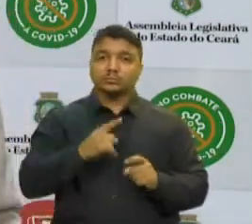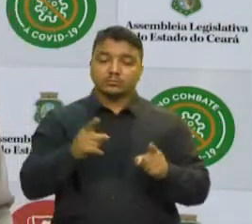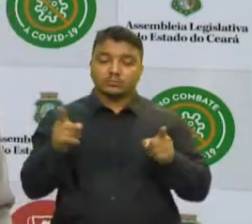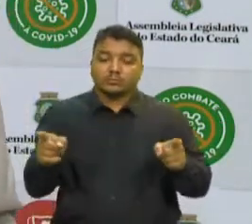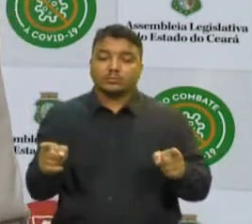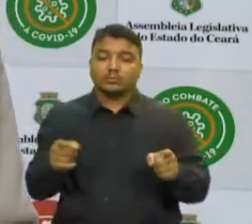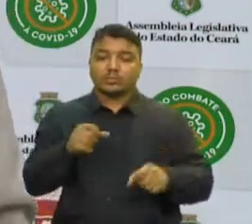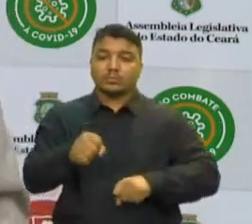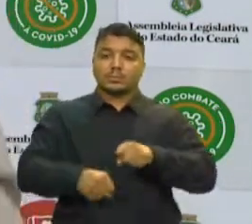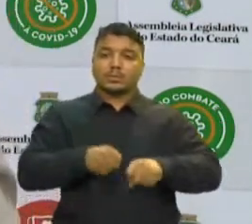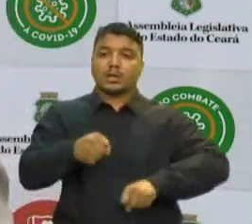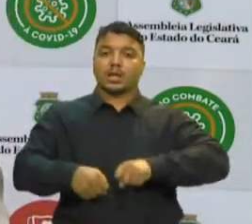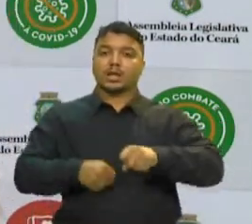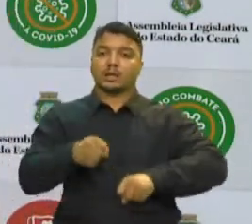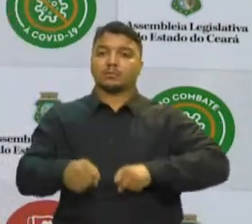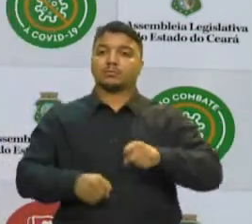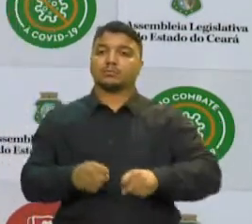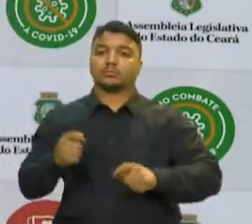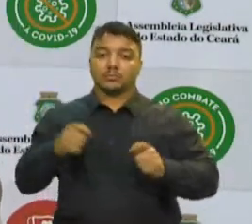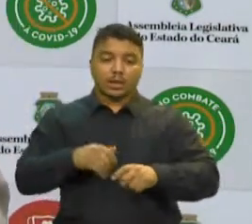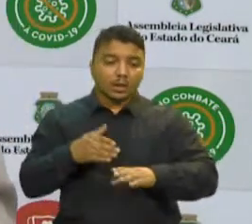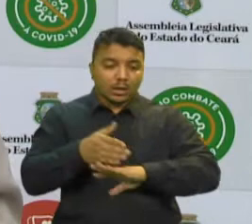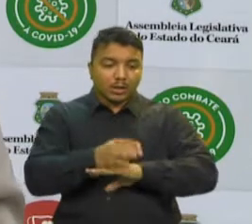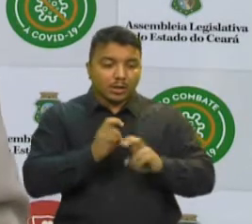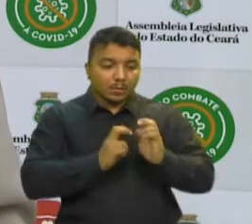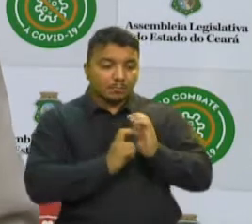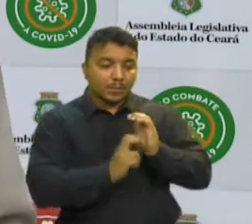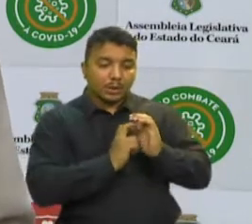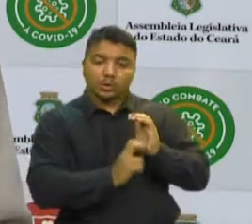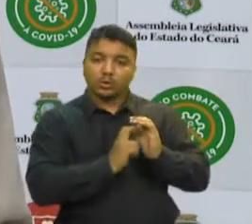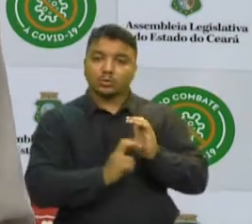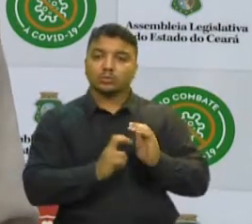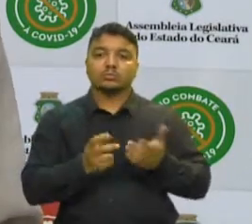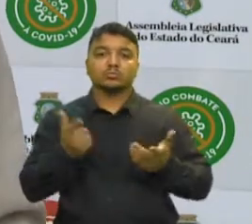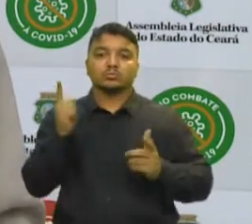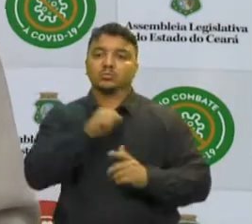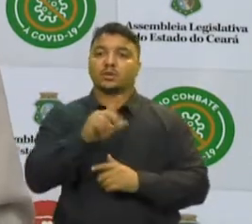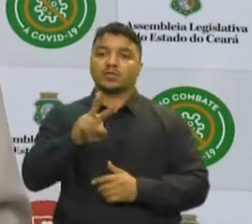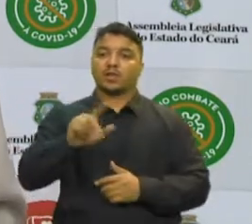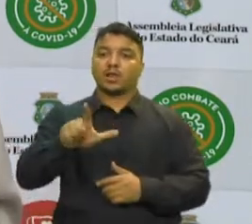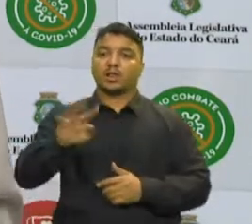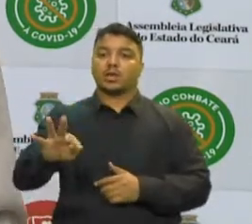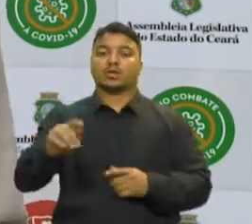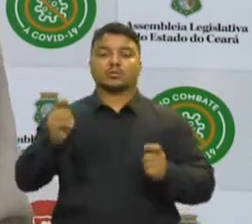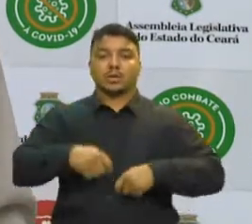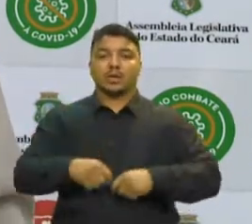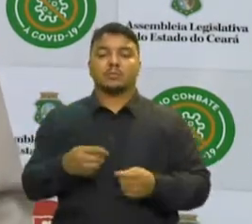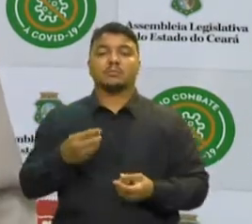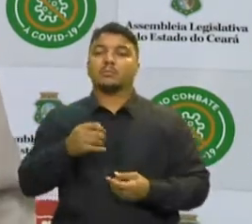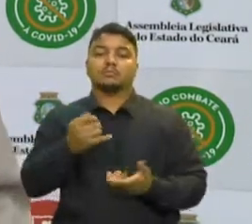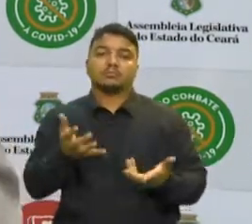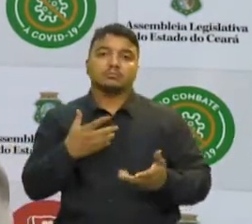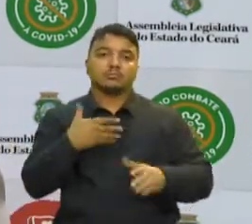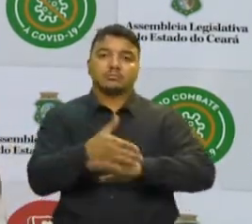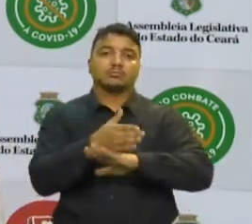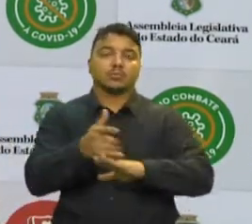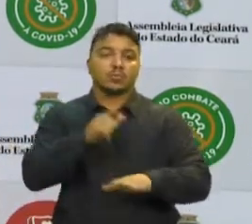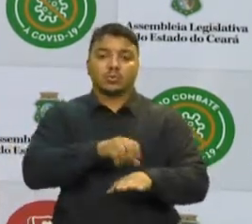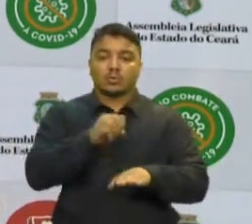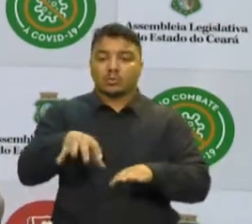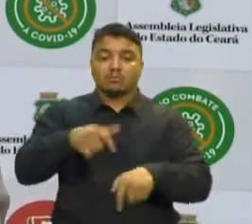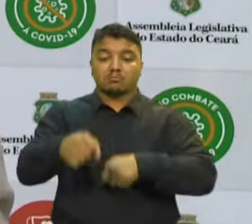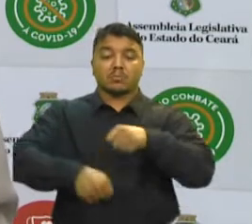de bicicleta onde ela poderá, por exemplo, embarcar no VLT, no metrô, por exemplo e desembarcar e continuar